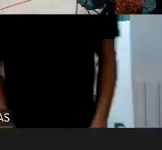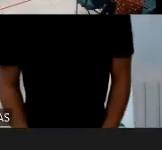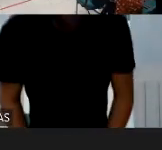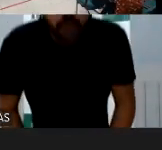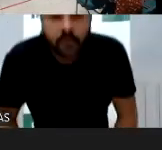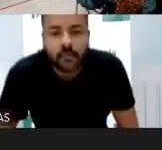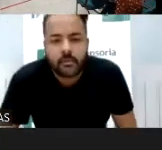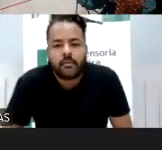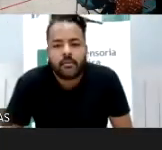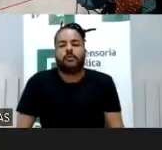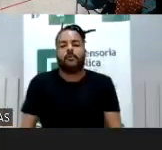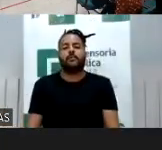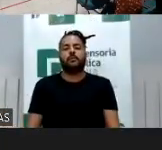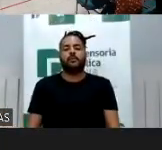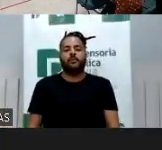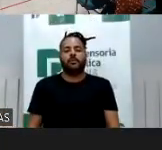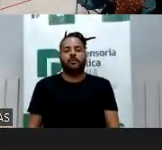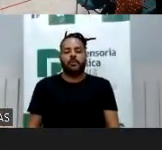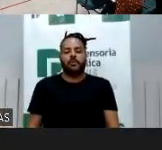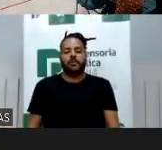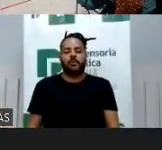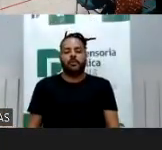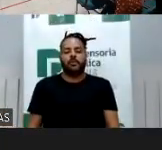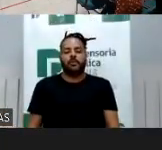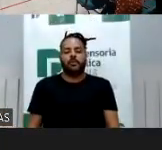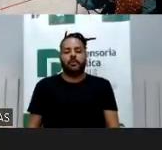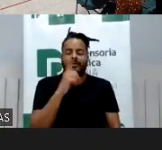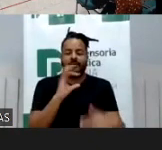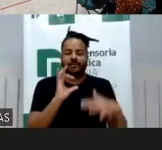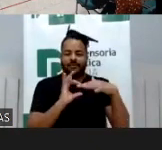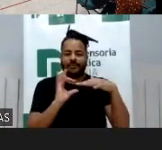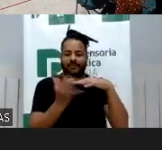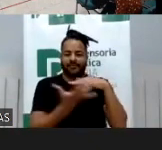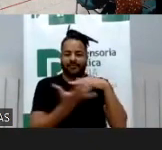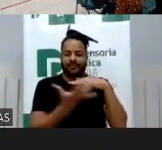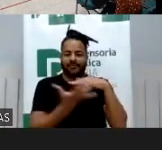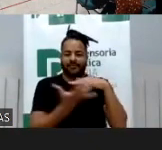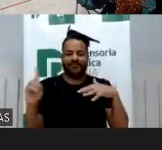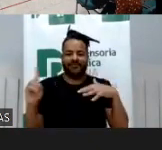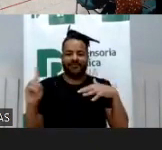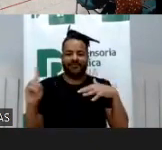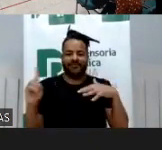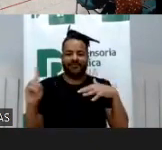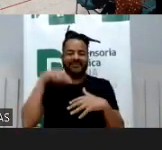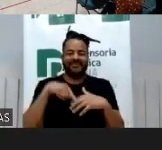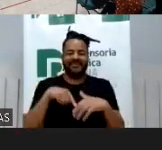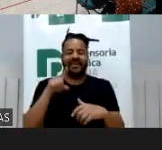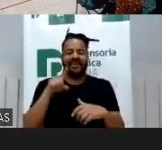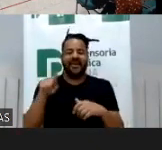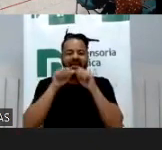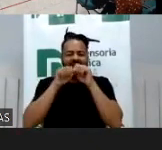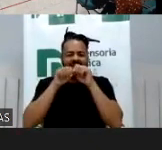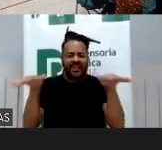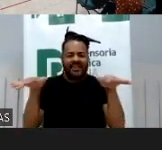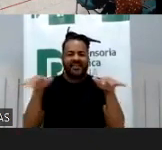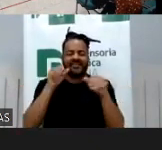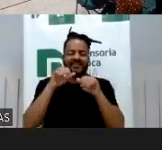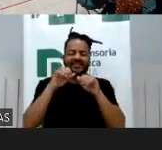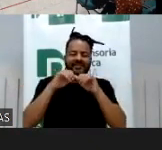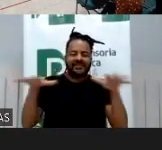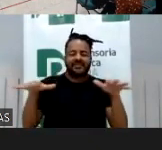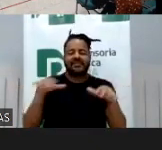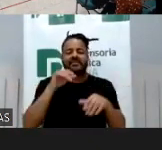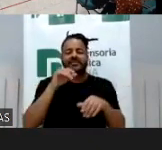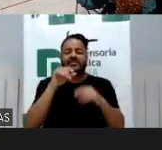essa primeira é de uma blogueira que eu também sigo há muitos anos, eu ainda sou do tempo passado, eu não consigo não chamar de blogueira, viu gente? Influenciadora digital,